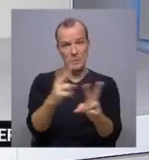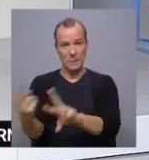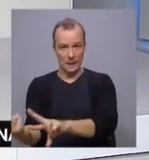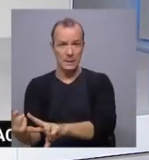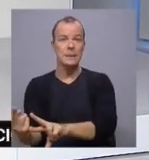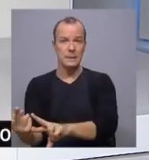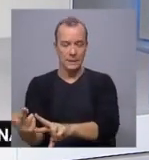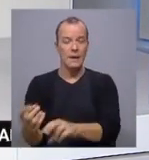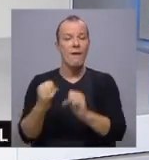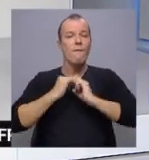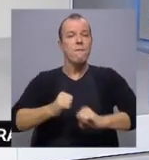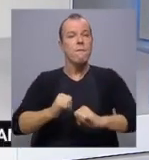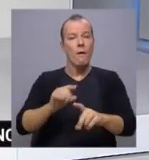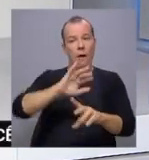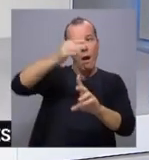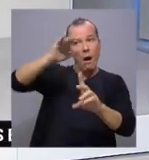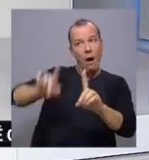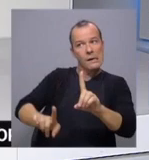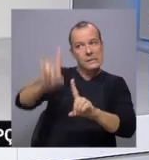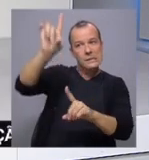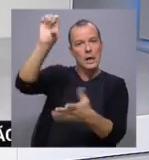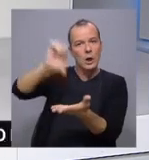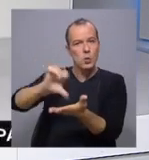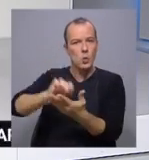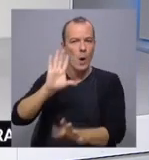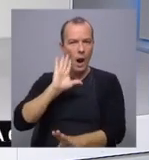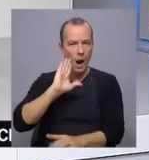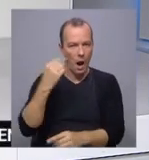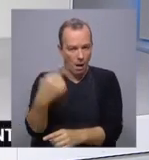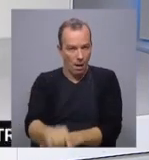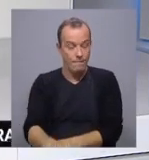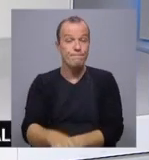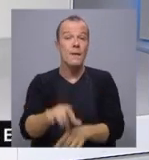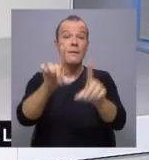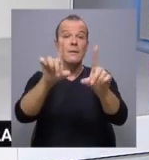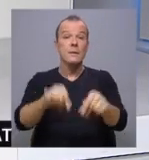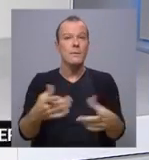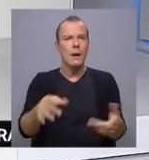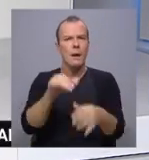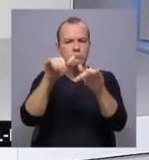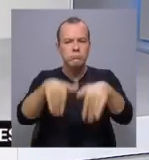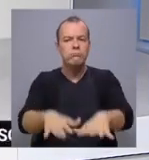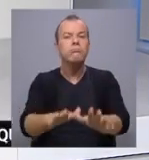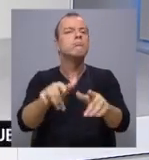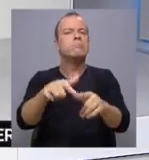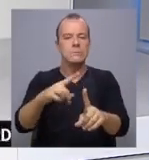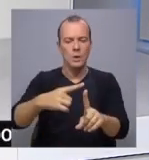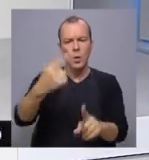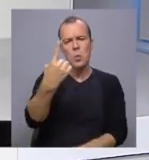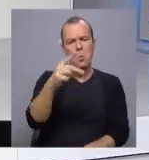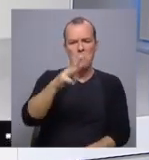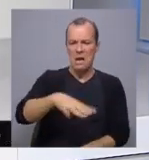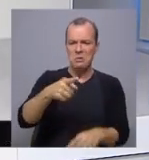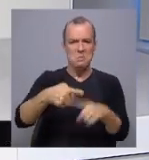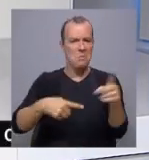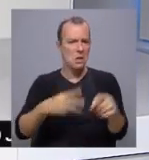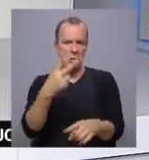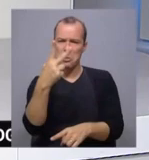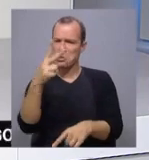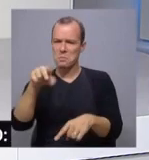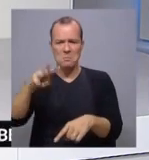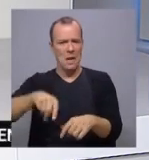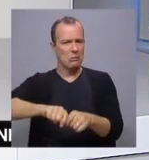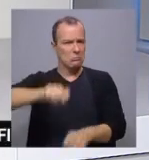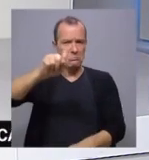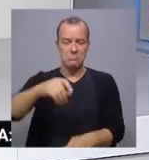temporariamente forte nas terras altas do centro e sul durante a tarde. E na costa ocidental as ondas serão de noroeste com 1,5 a 2,5 Na